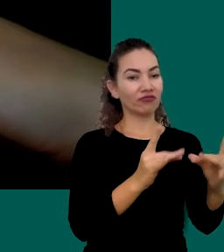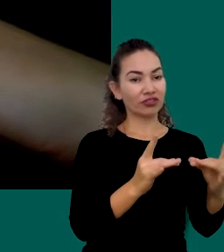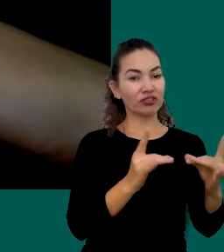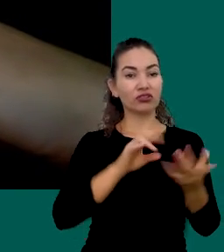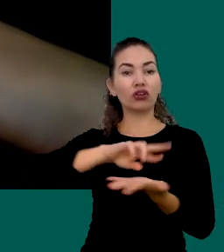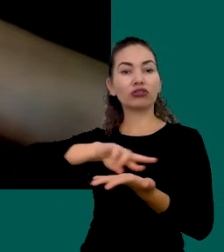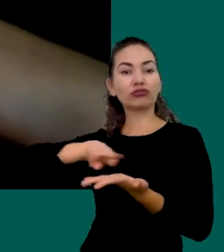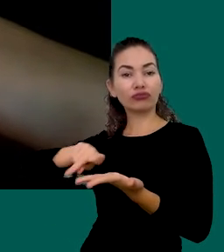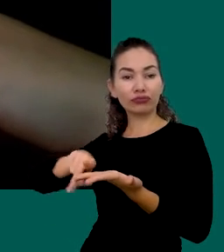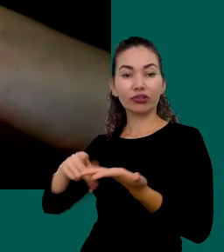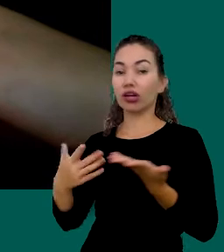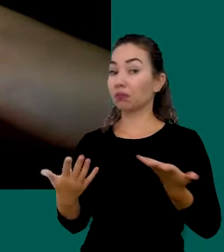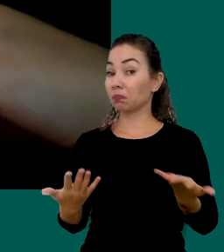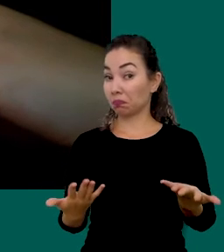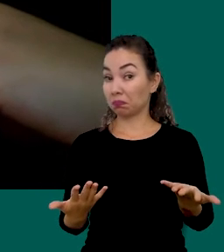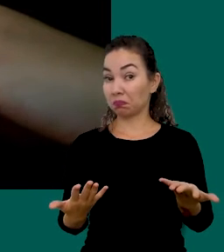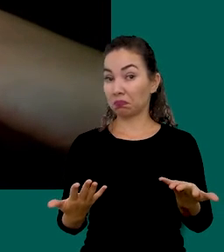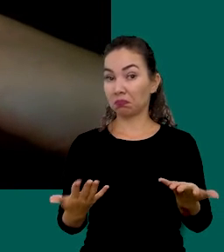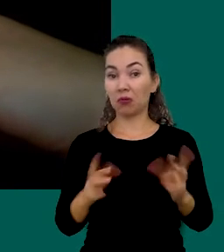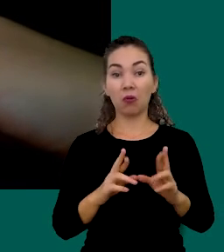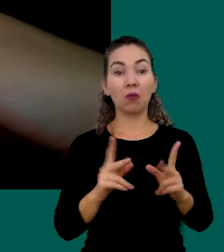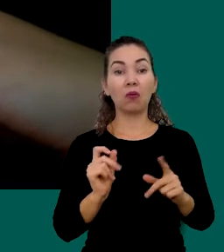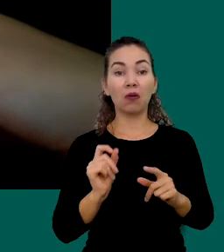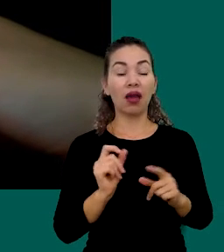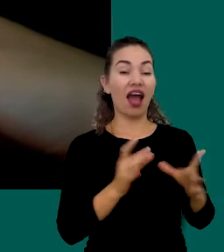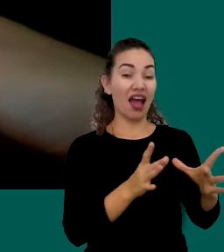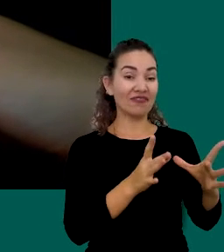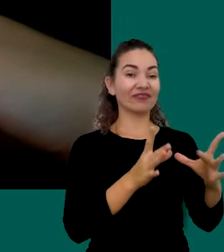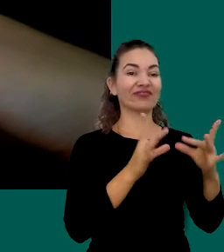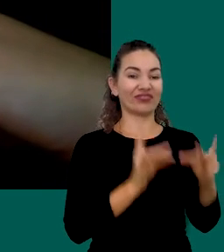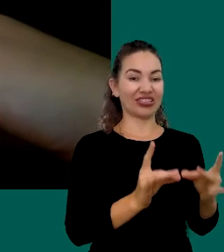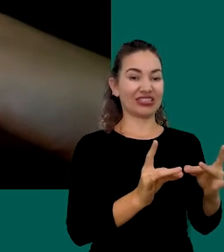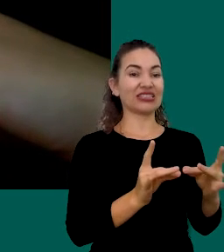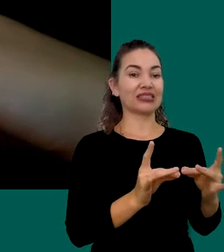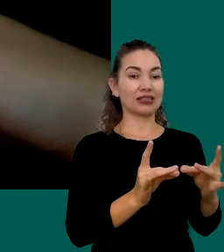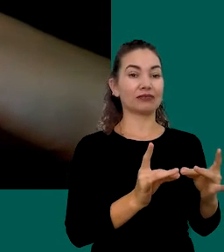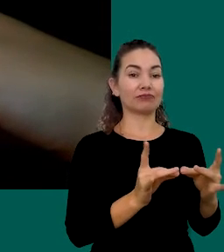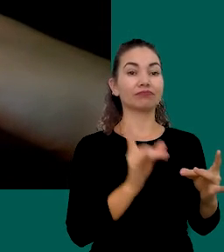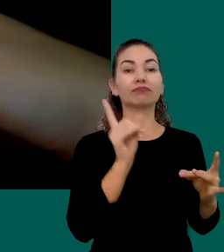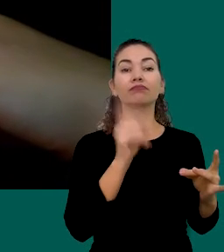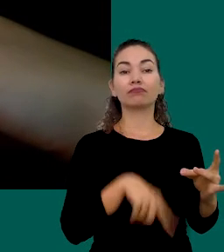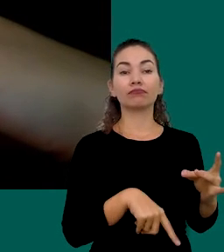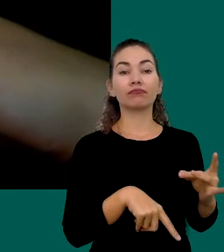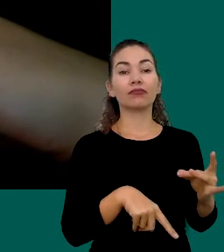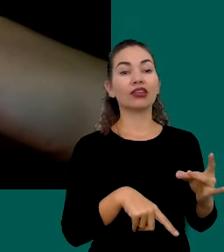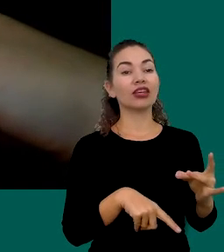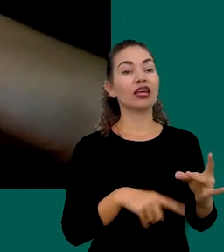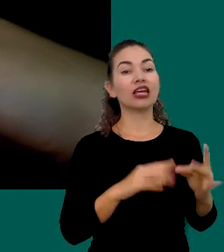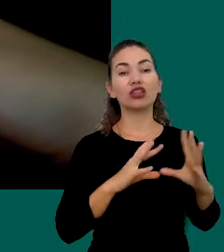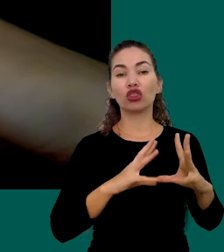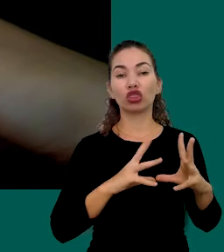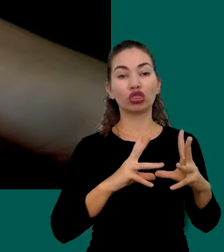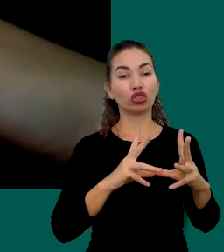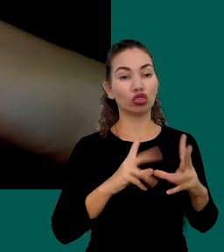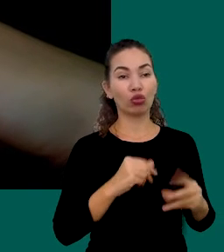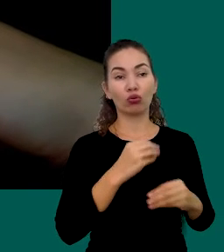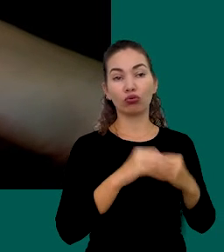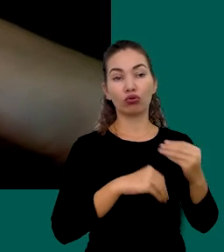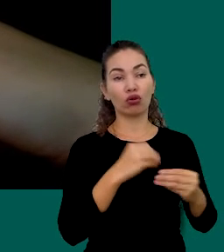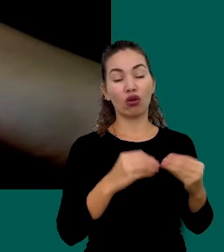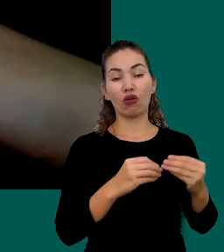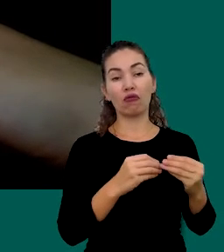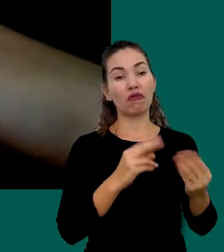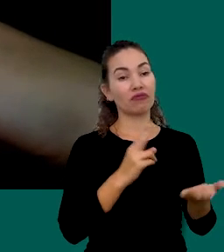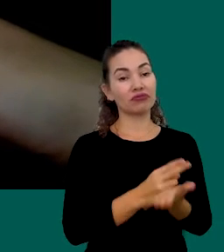Variáveis As Despesas Fixas Elas São Todas Aquelas Que Se